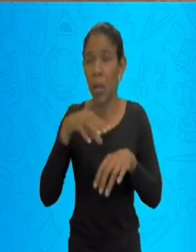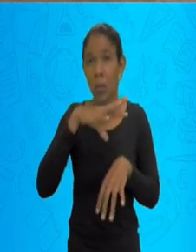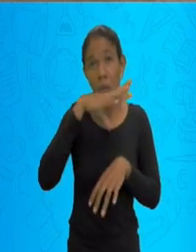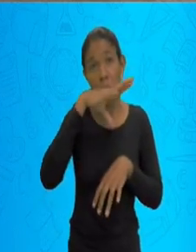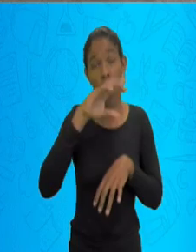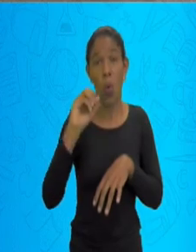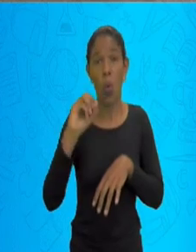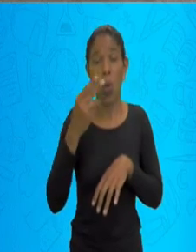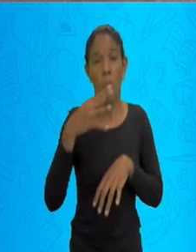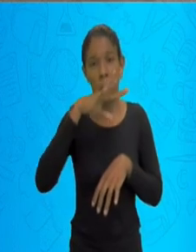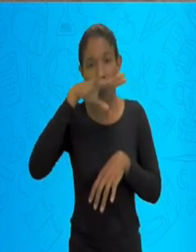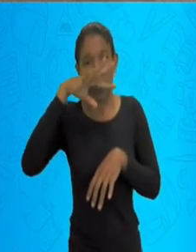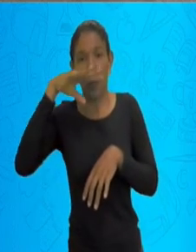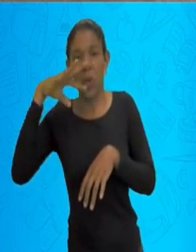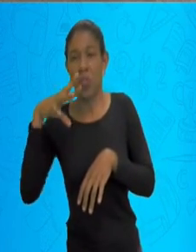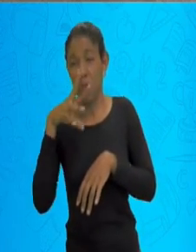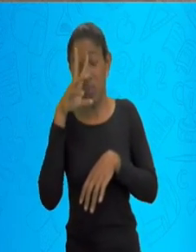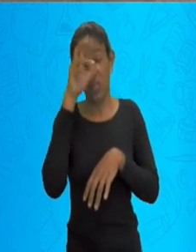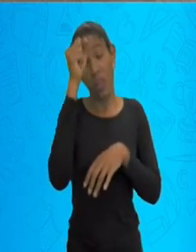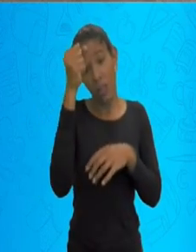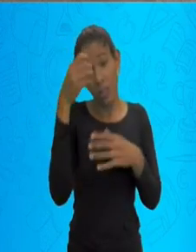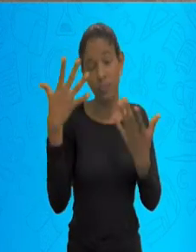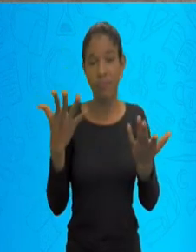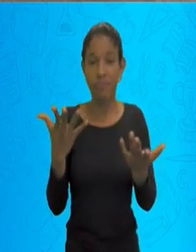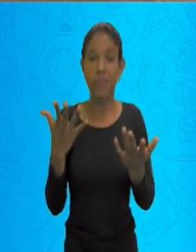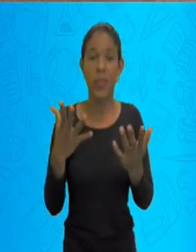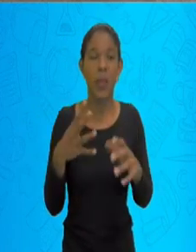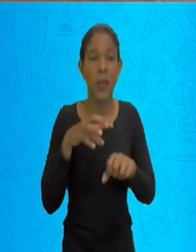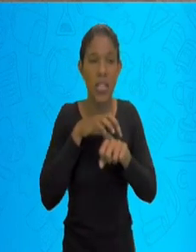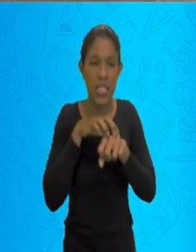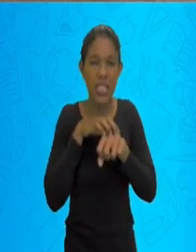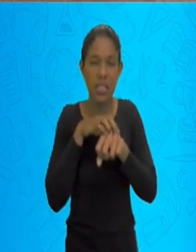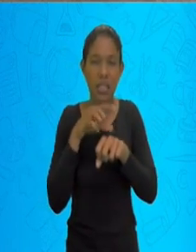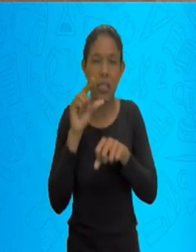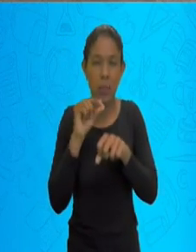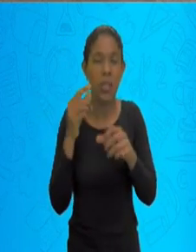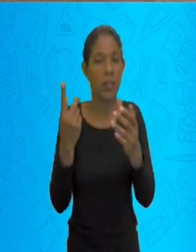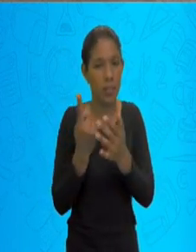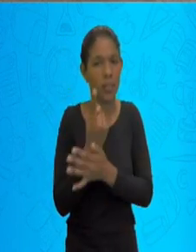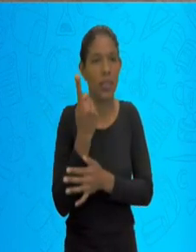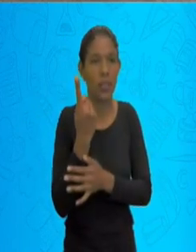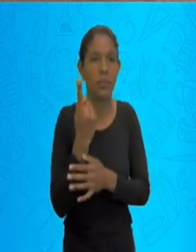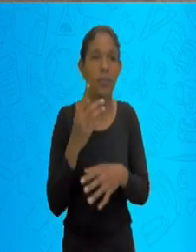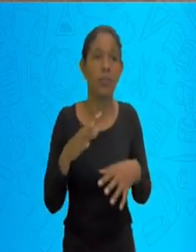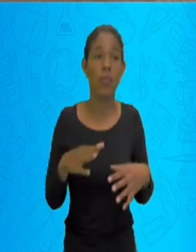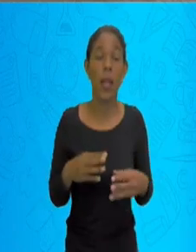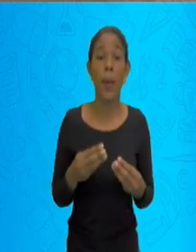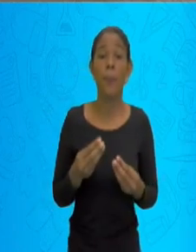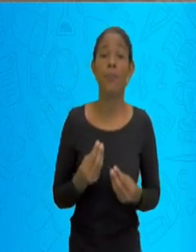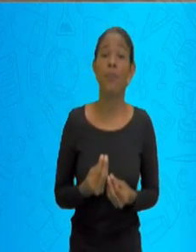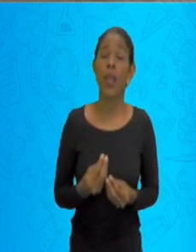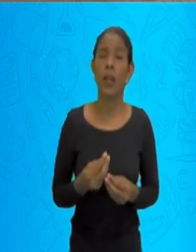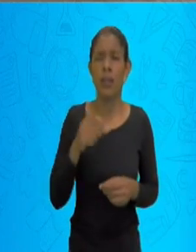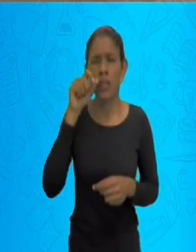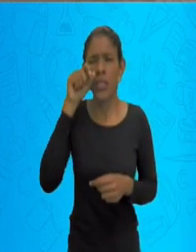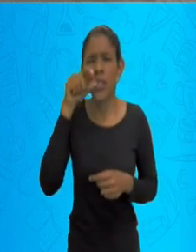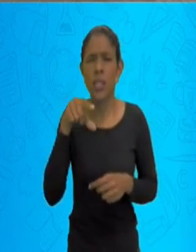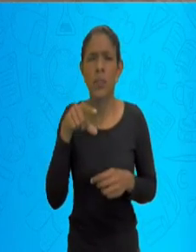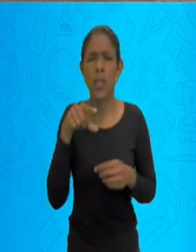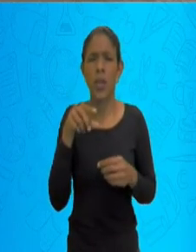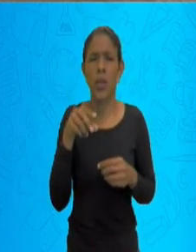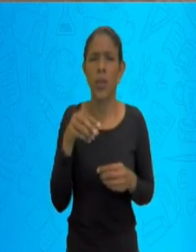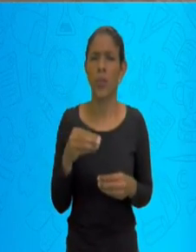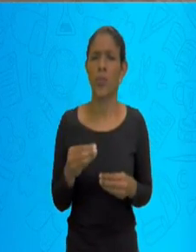isso pode provocar. Mas para que serve? É o jeito que o nosso corpo tem de